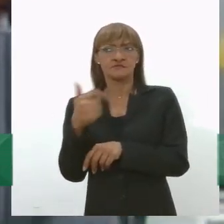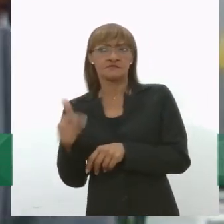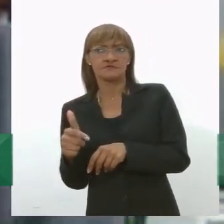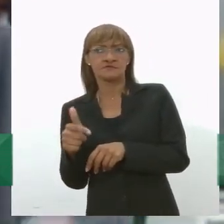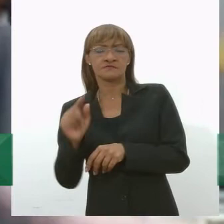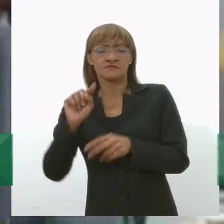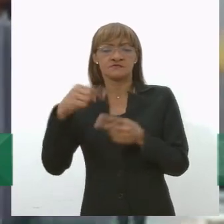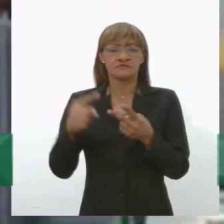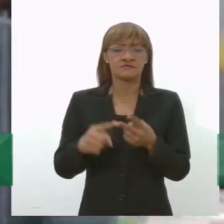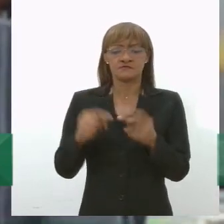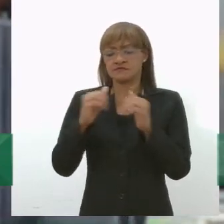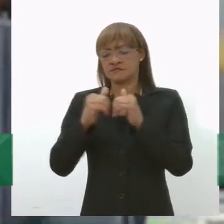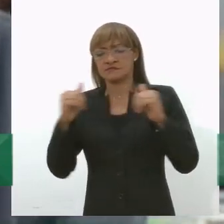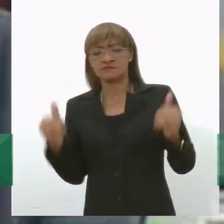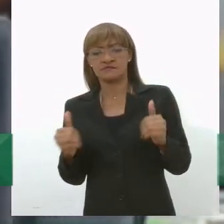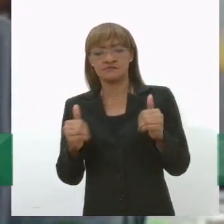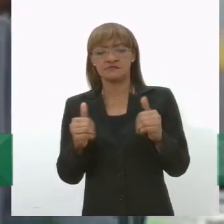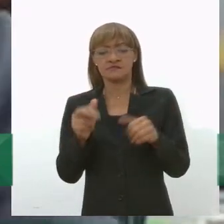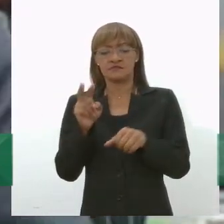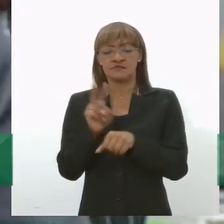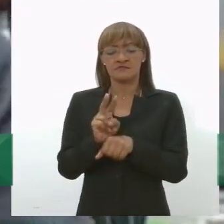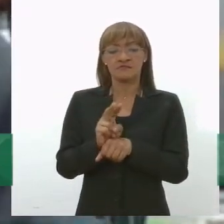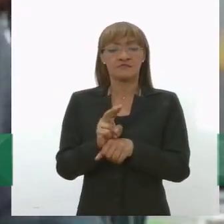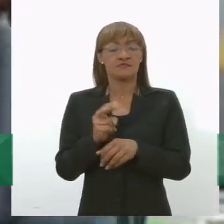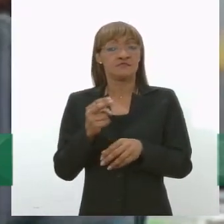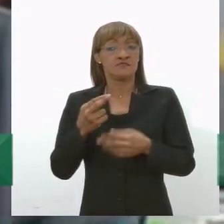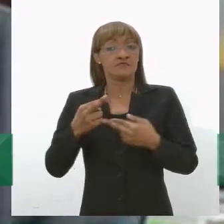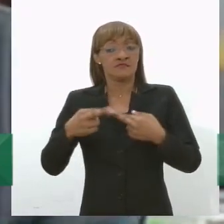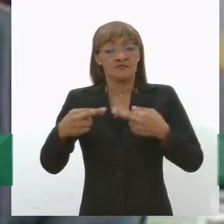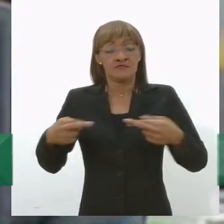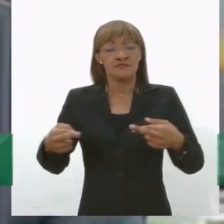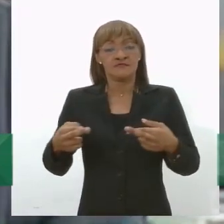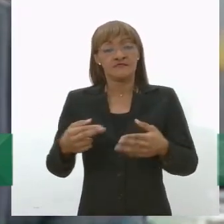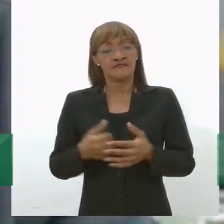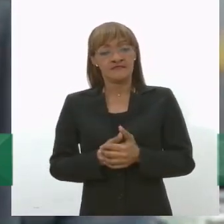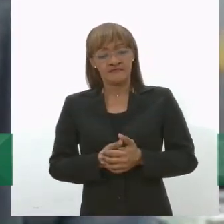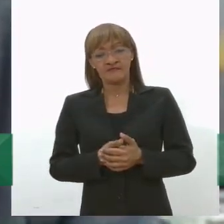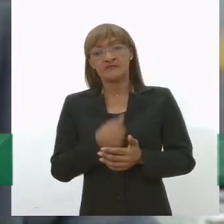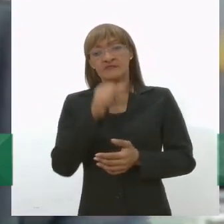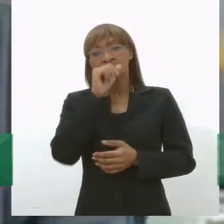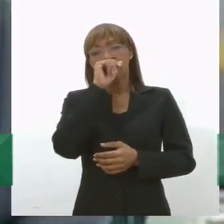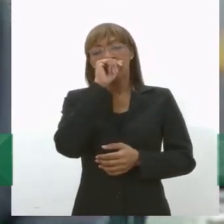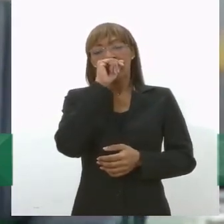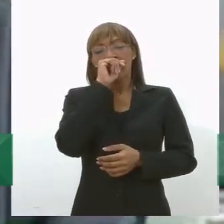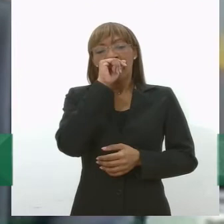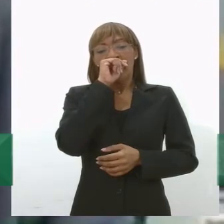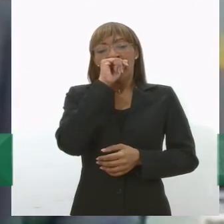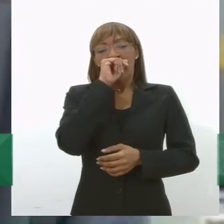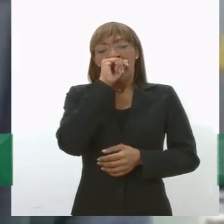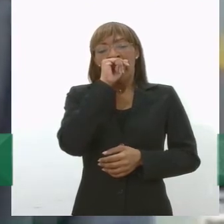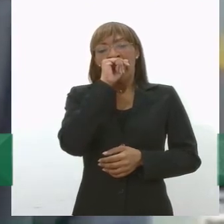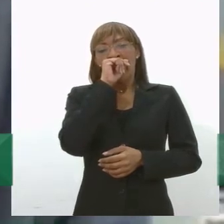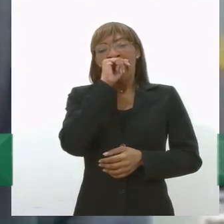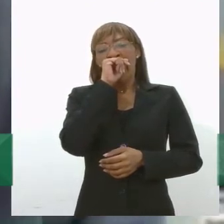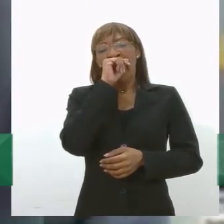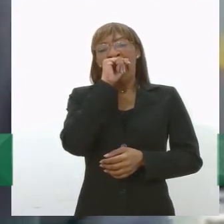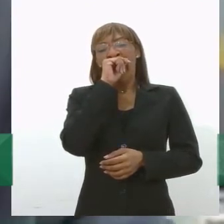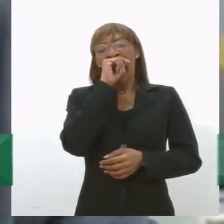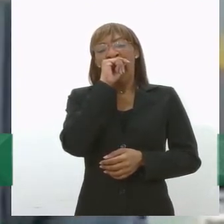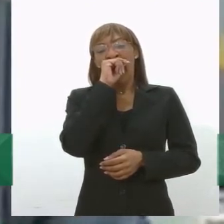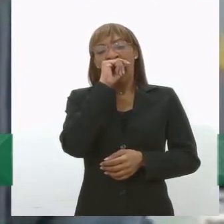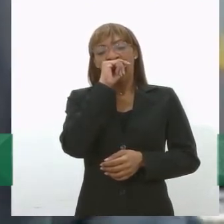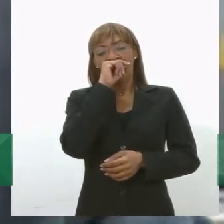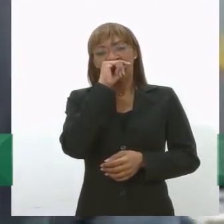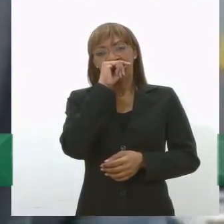separar, tratar, reciclar e o último elo seria a destinação final que é adequada